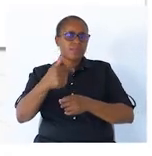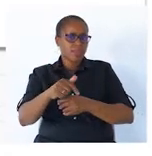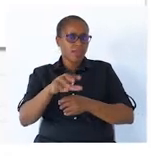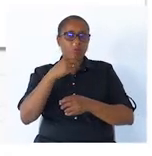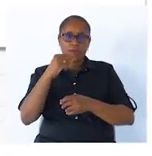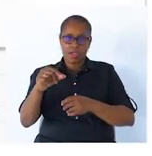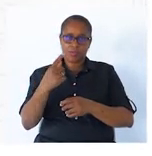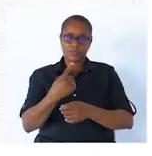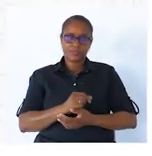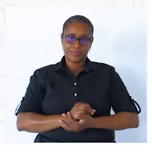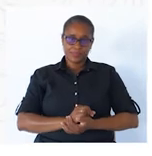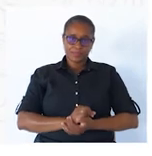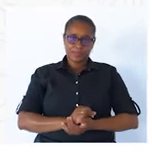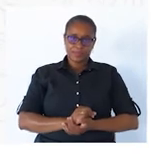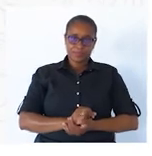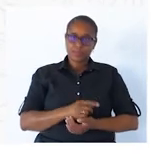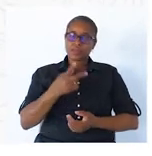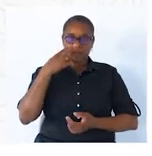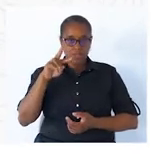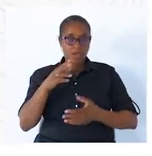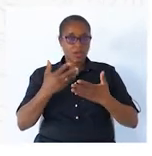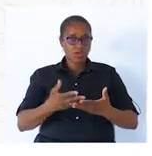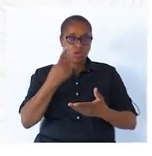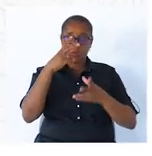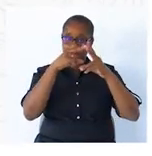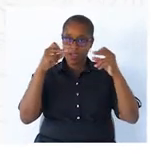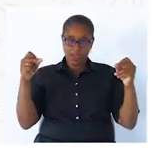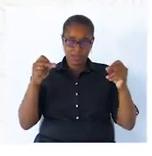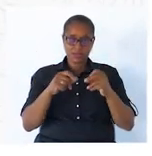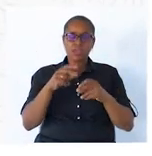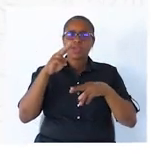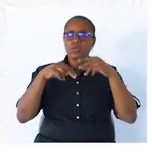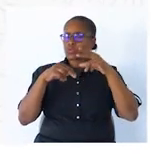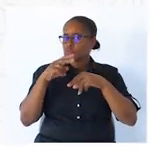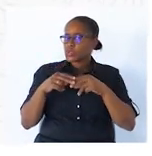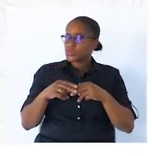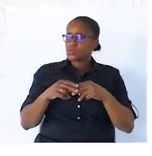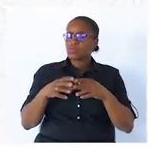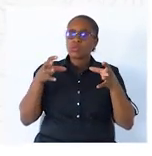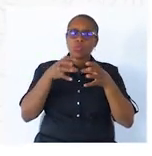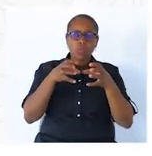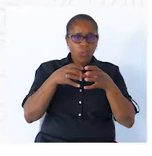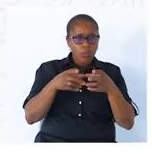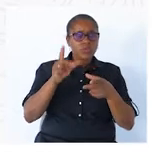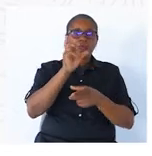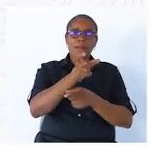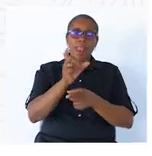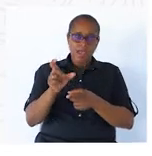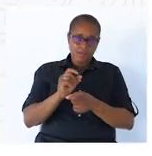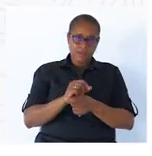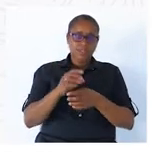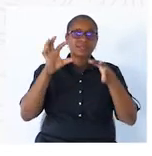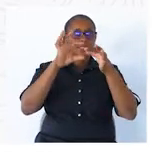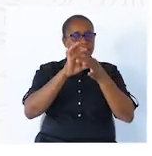verbo. Vejamos agora. Uma frase é constituída por grupos de palavras